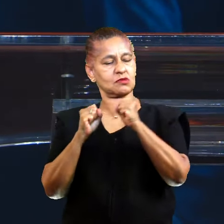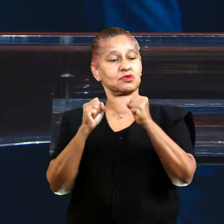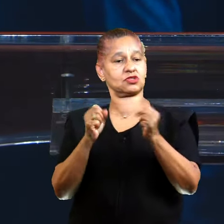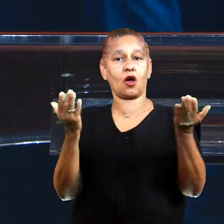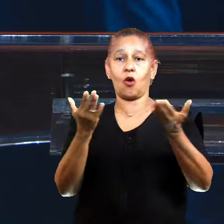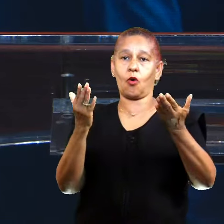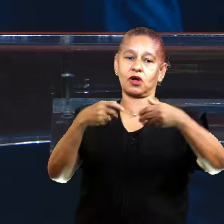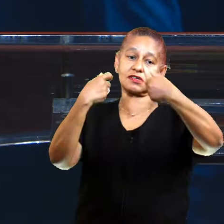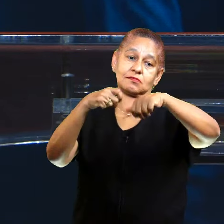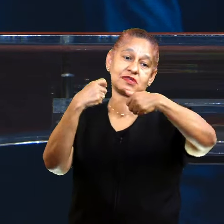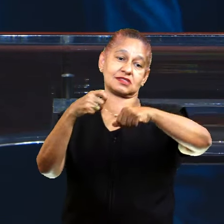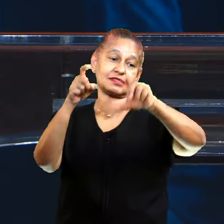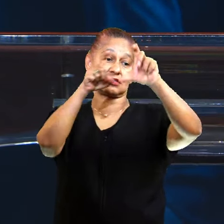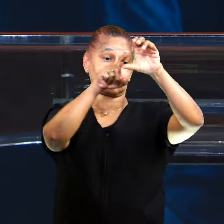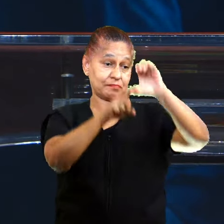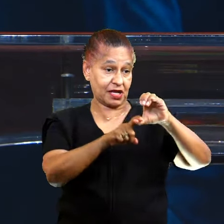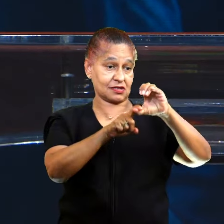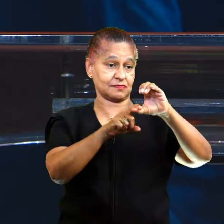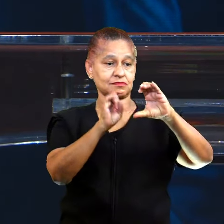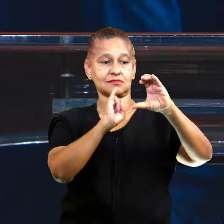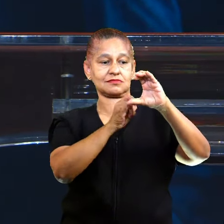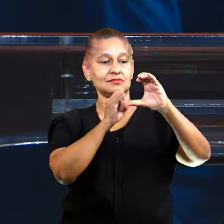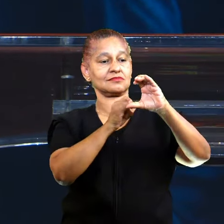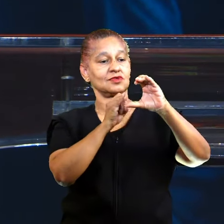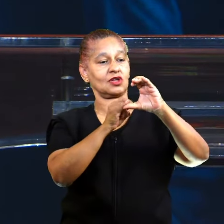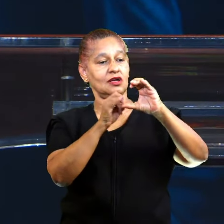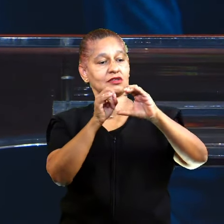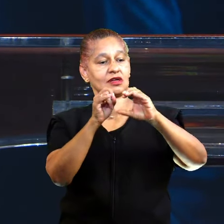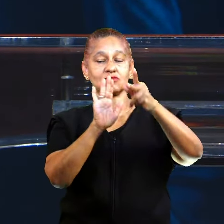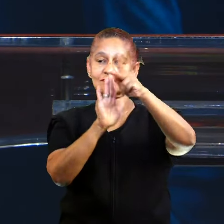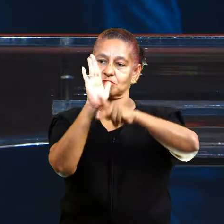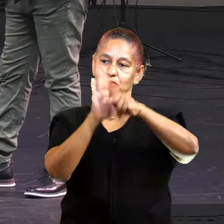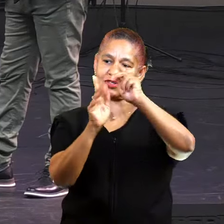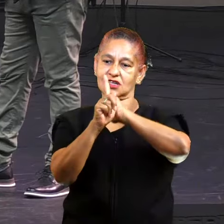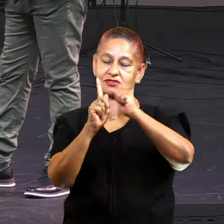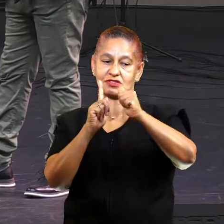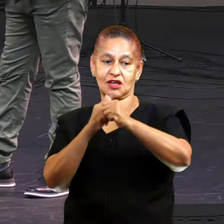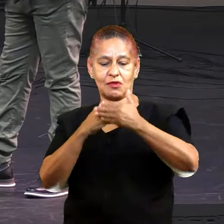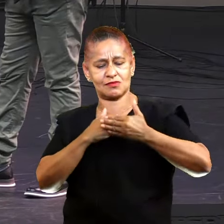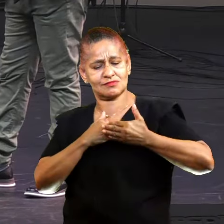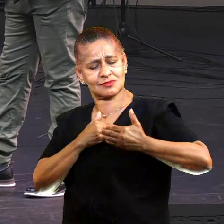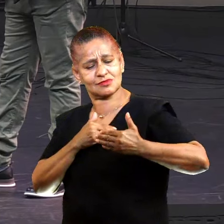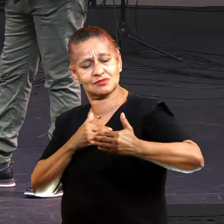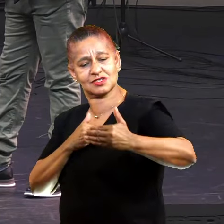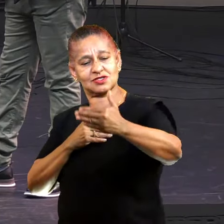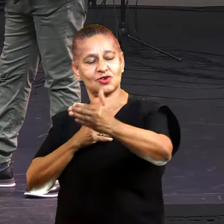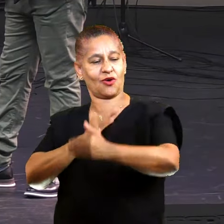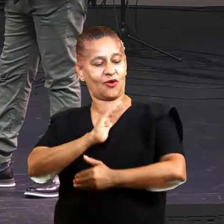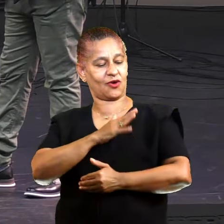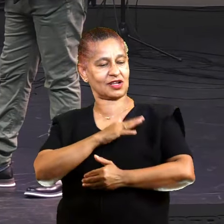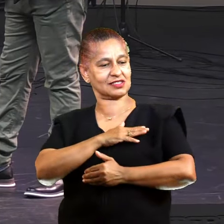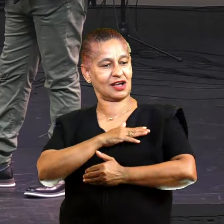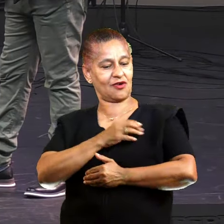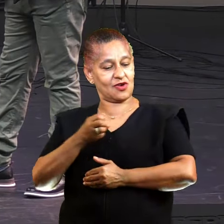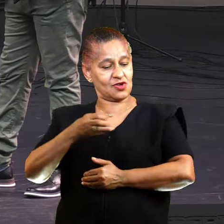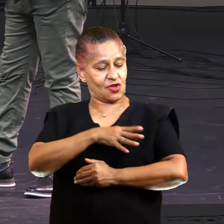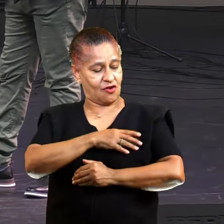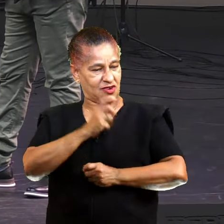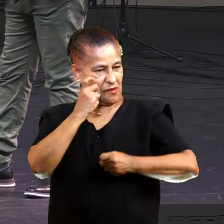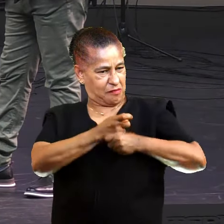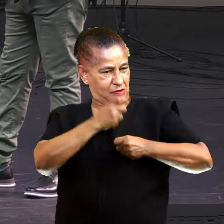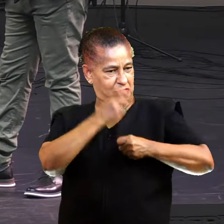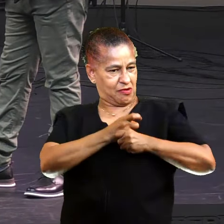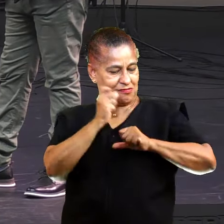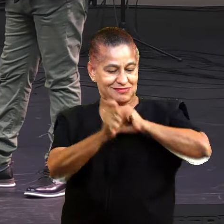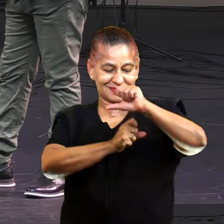Cristolândia. Ali começou um tratamento novo na minha vida. Meu coração de pedra começou a ser transformado em um